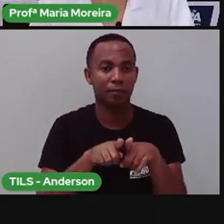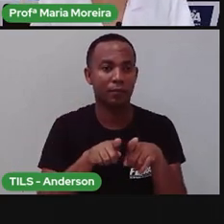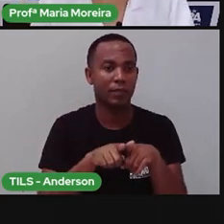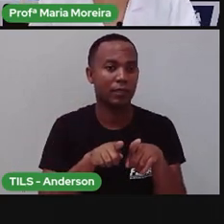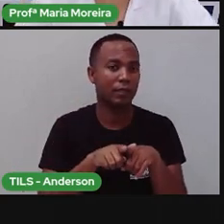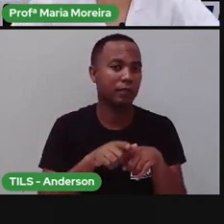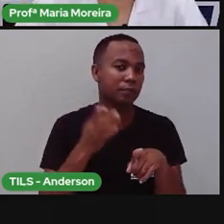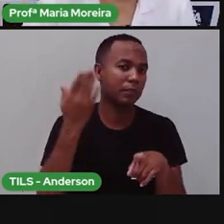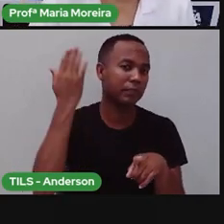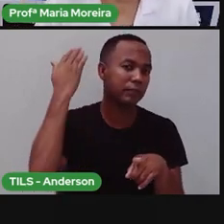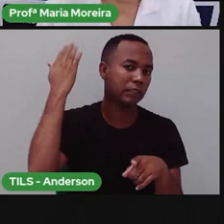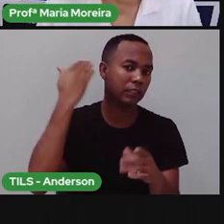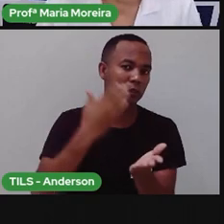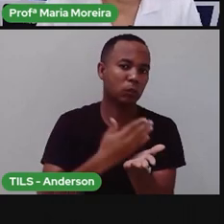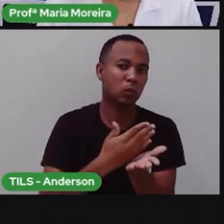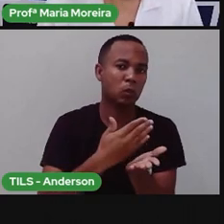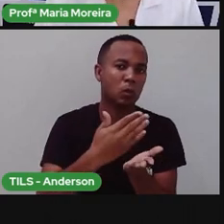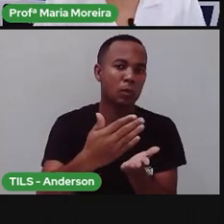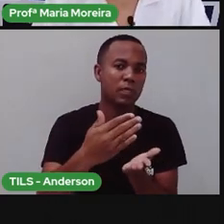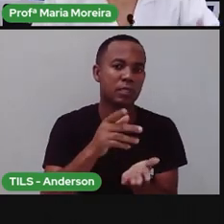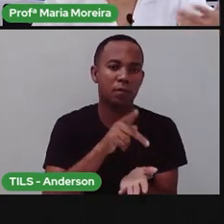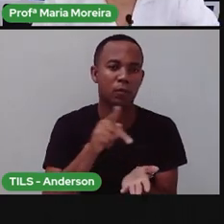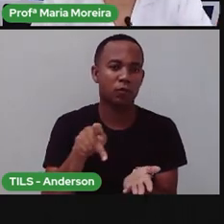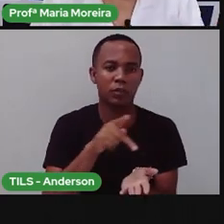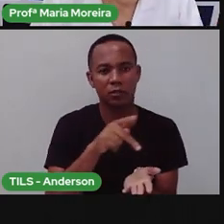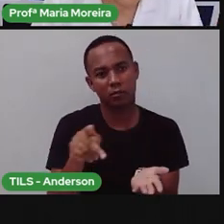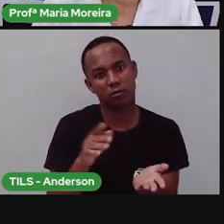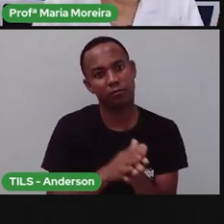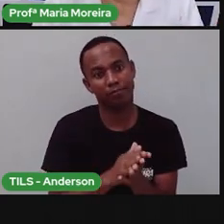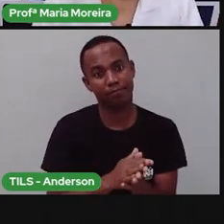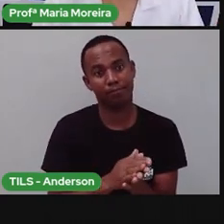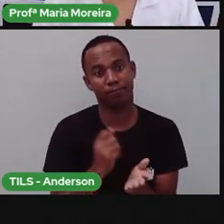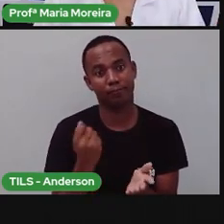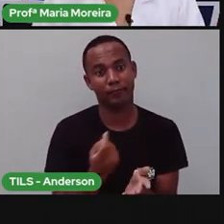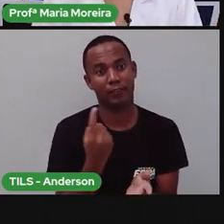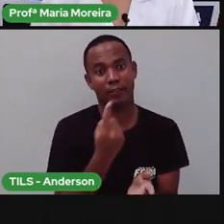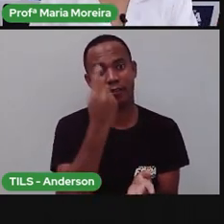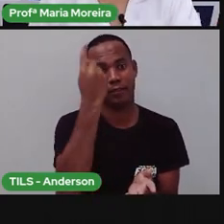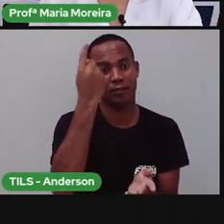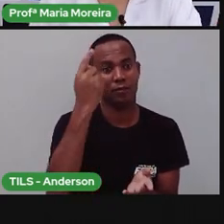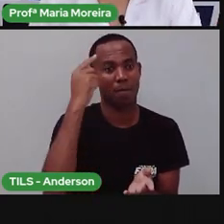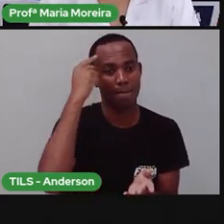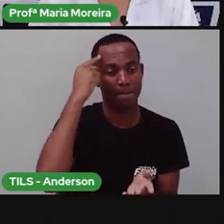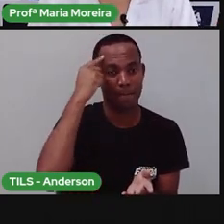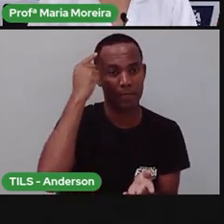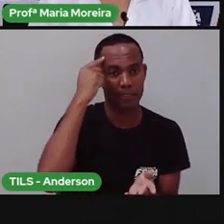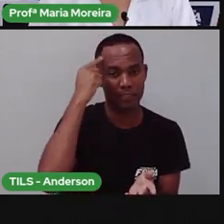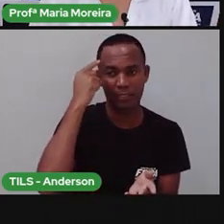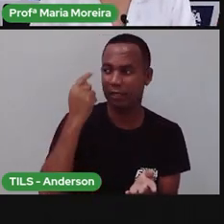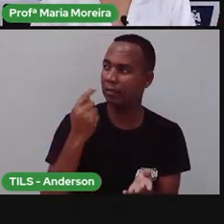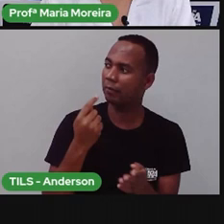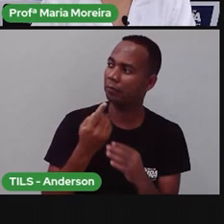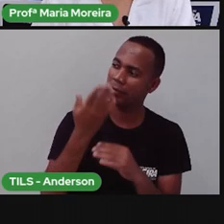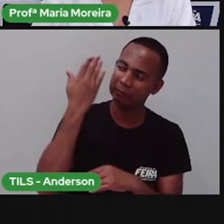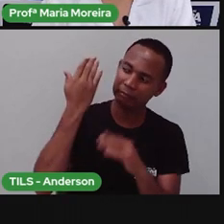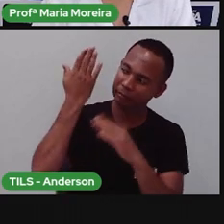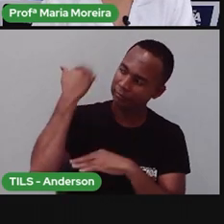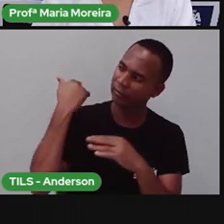quando eu comecei a ser professora. Anderson pode pensar aí, né? Em o quê? Cinco anos, Anderson?